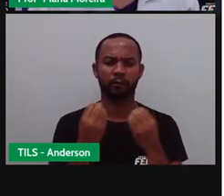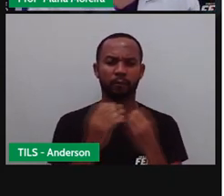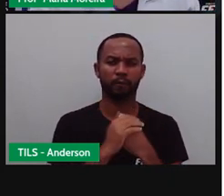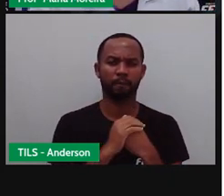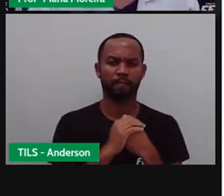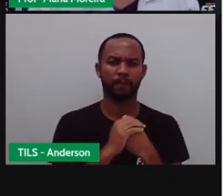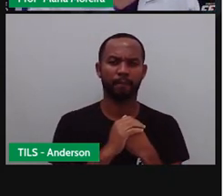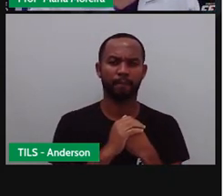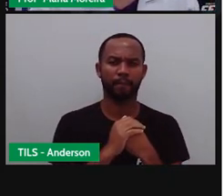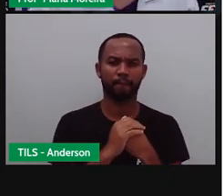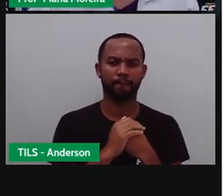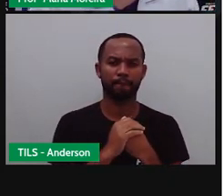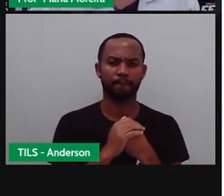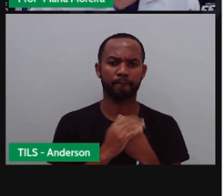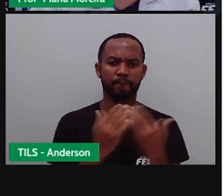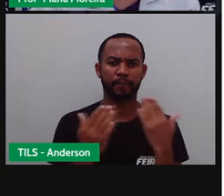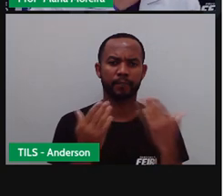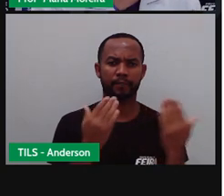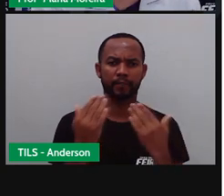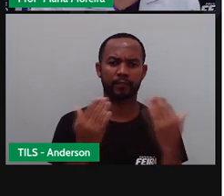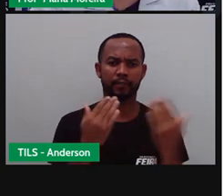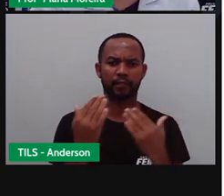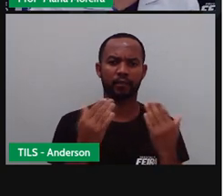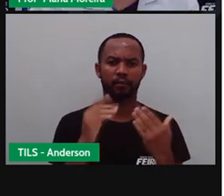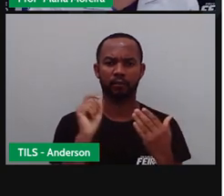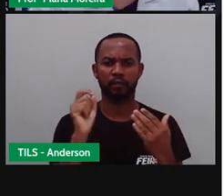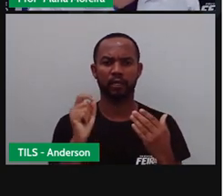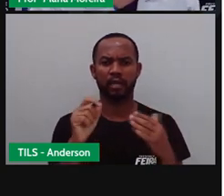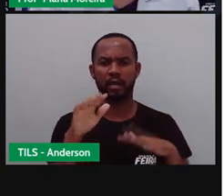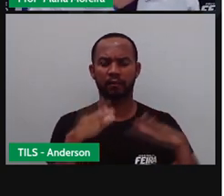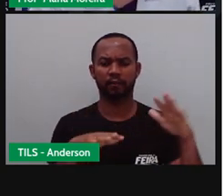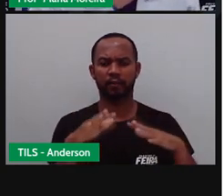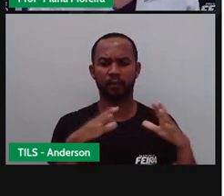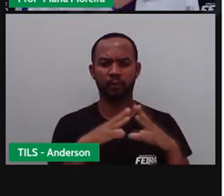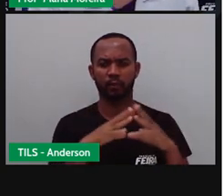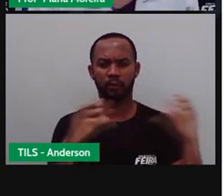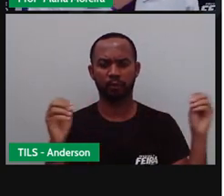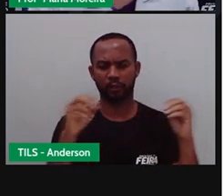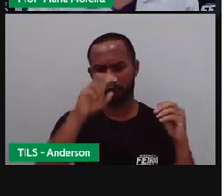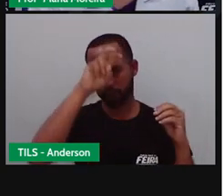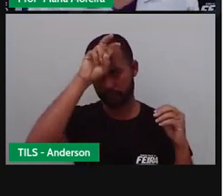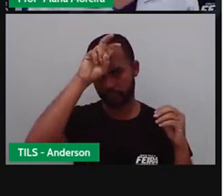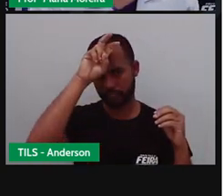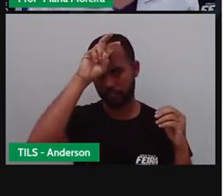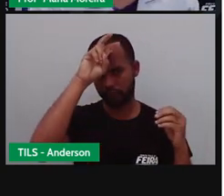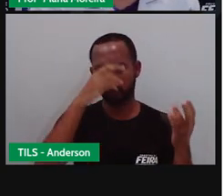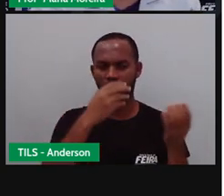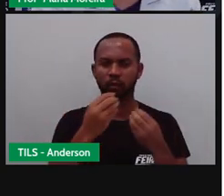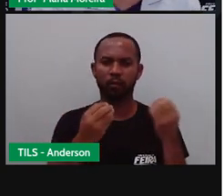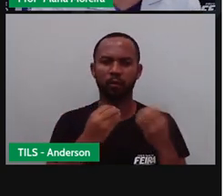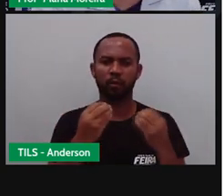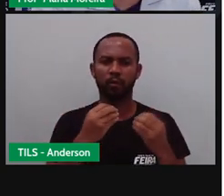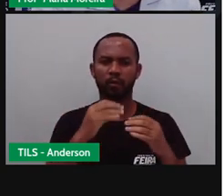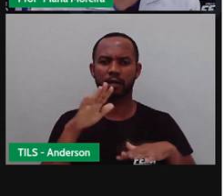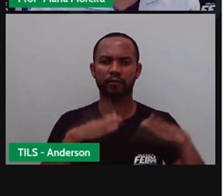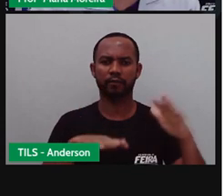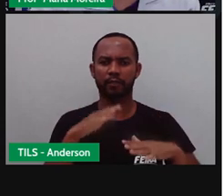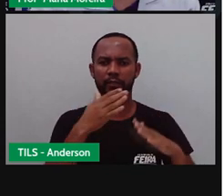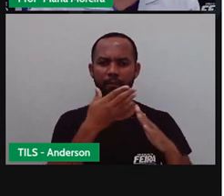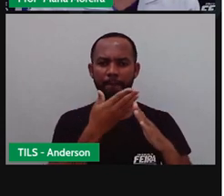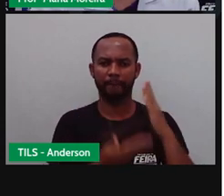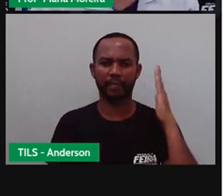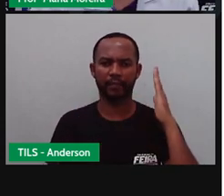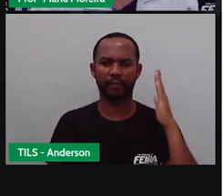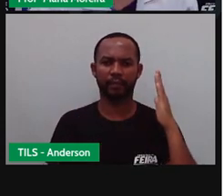uma das razões da extinção de determinados insetos, olha, né, é a perda do quê? Do seu habitat, do seu